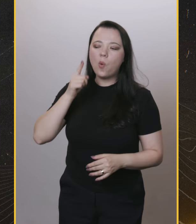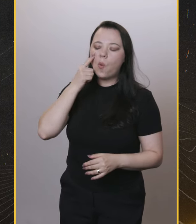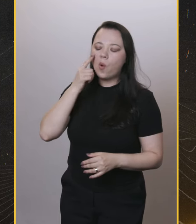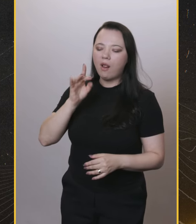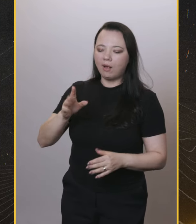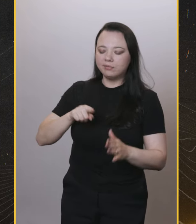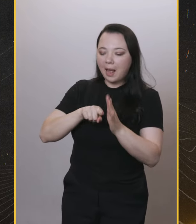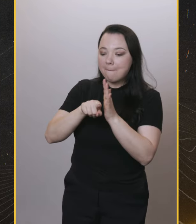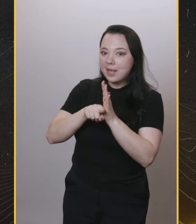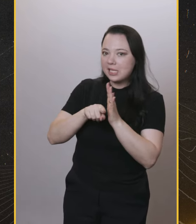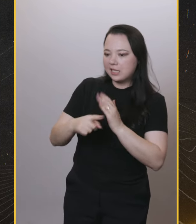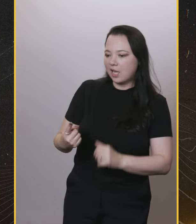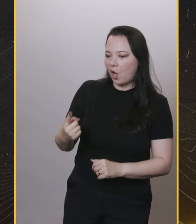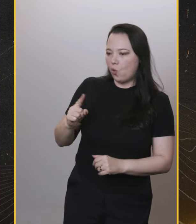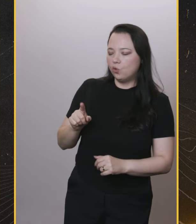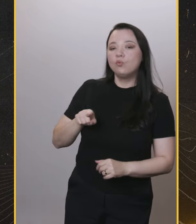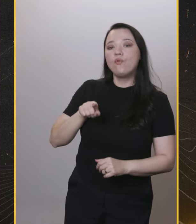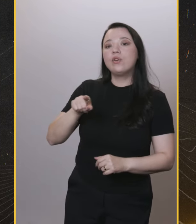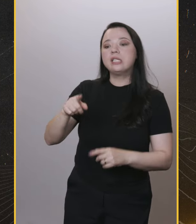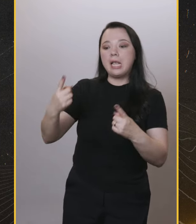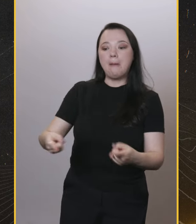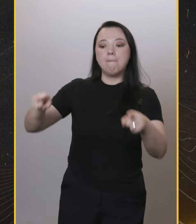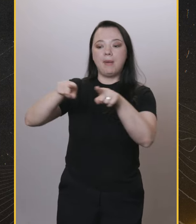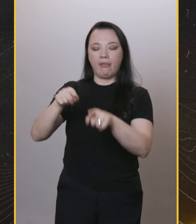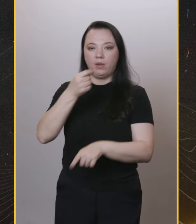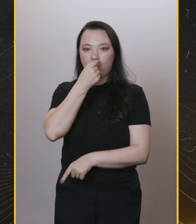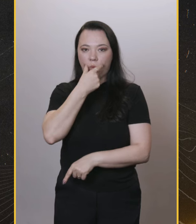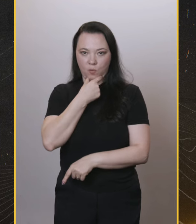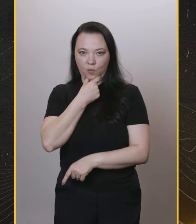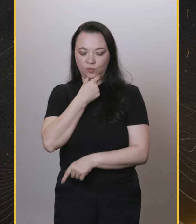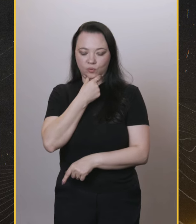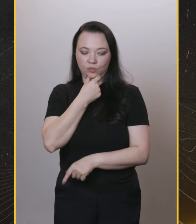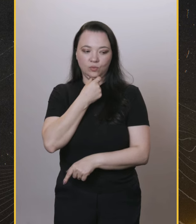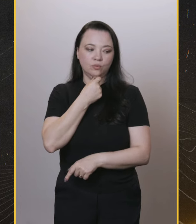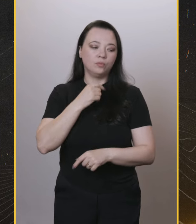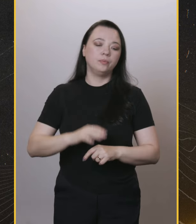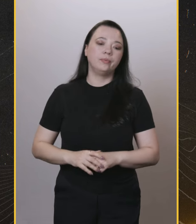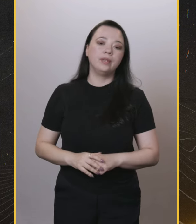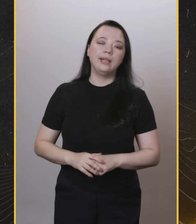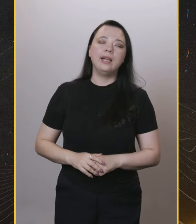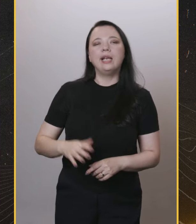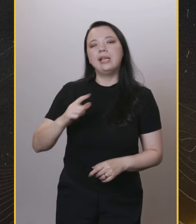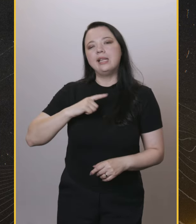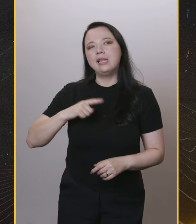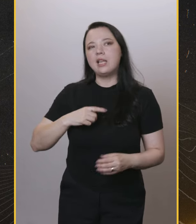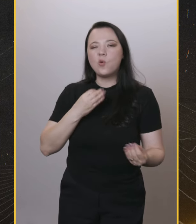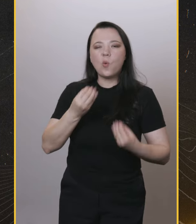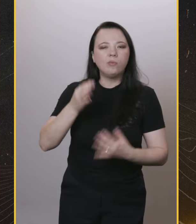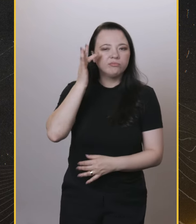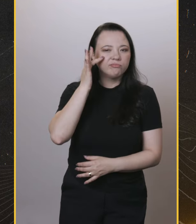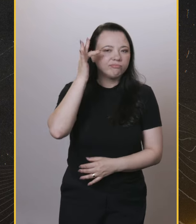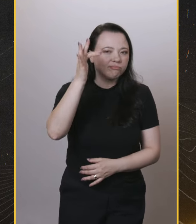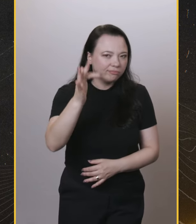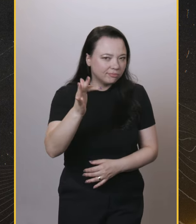e mudou um pouco o esquema aí. Se a gente for olhar para as pesquisas, especialmente a última pesquisa que saiu, você está